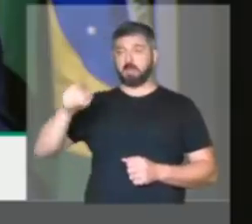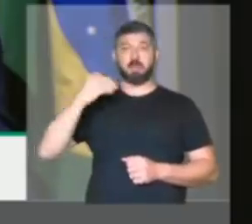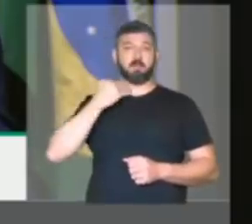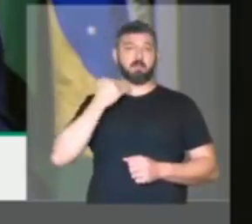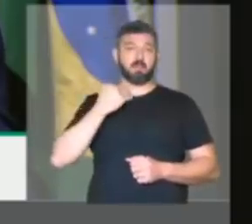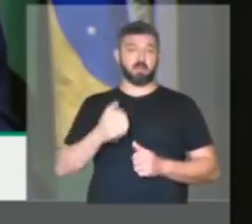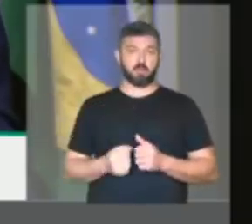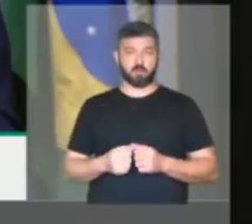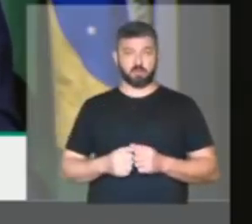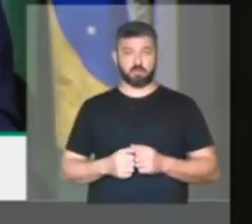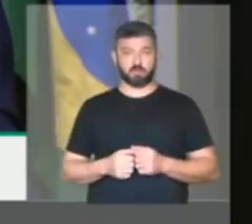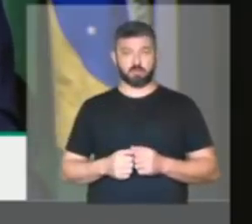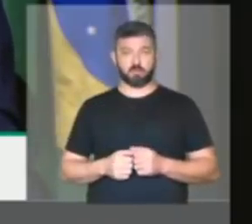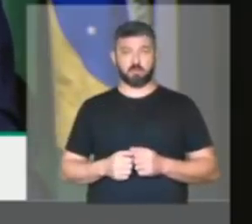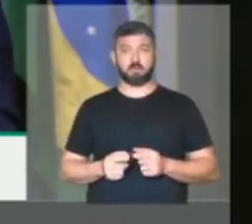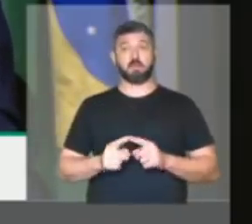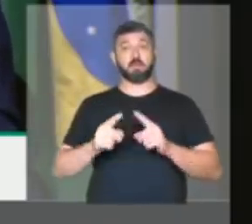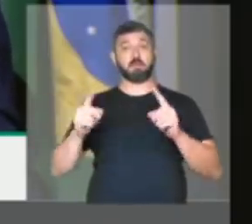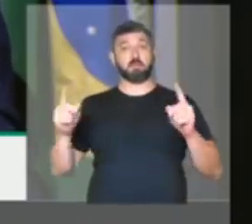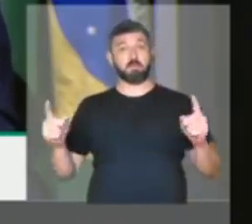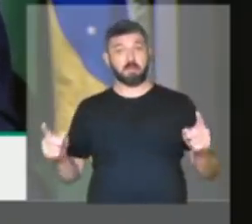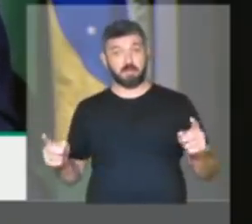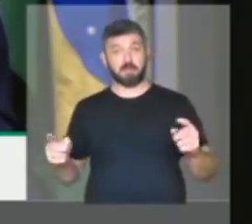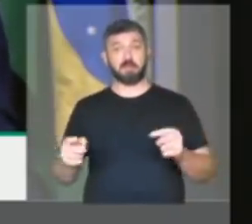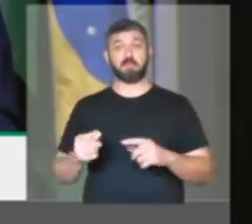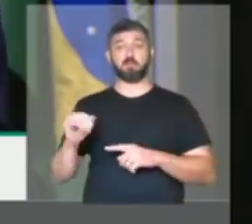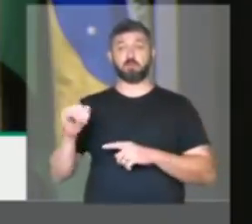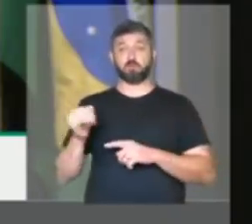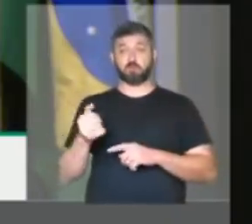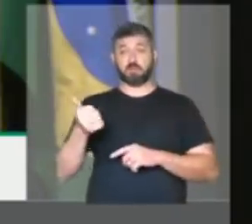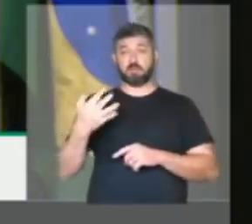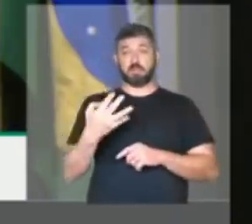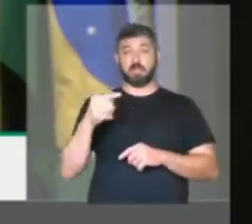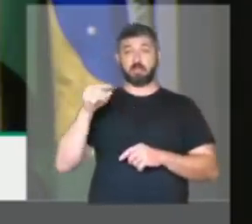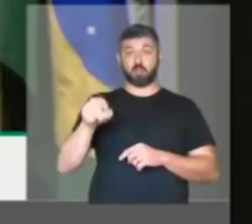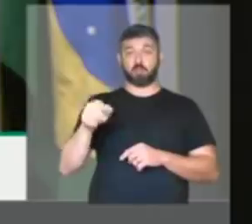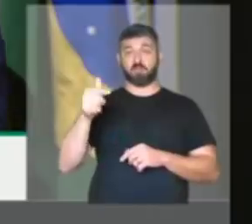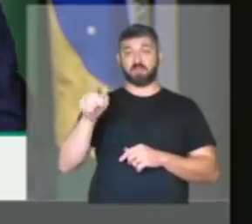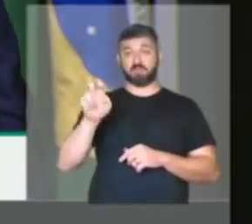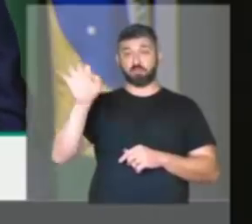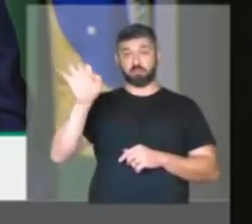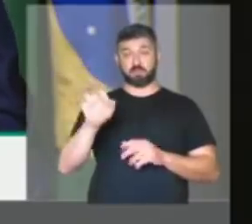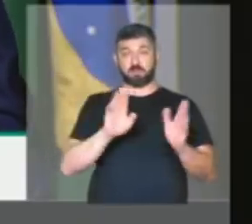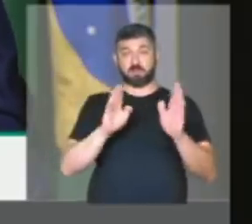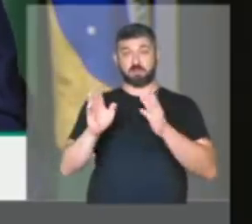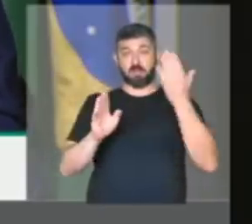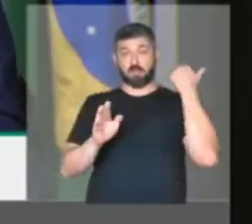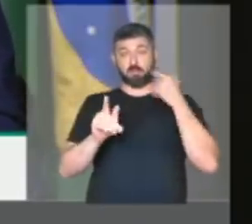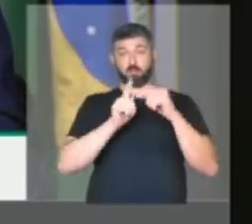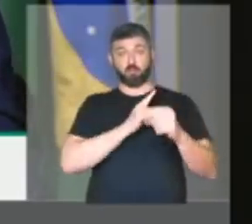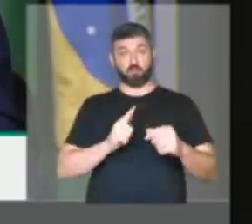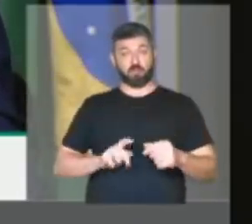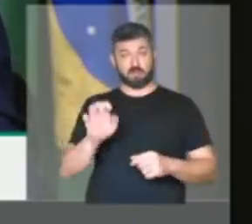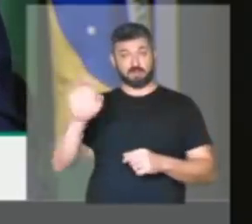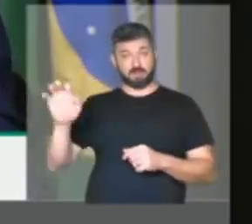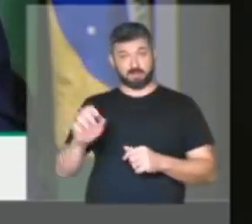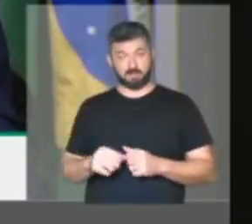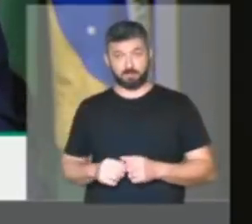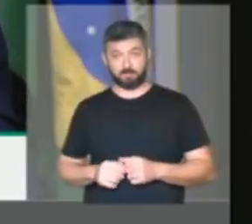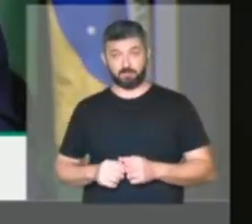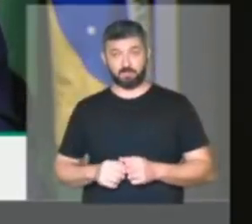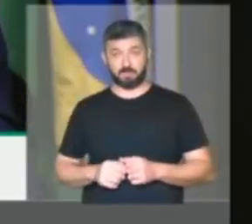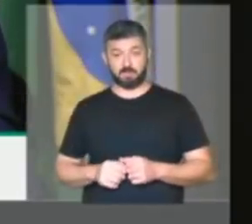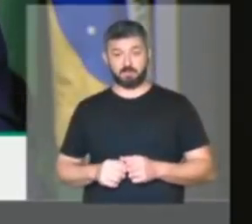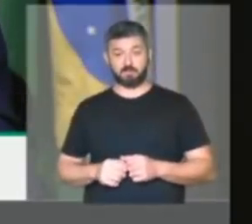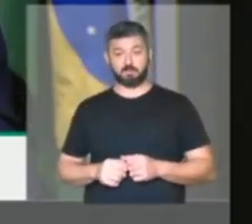para os bancos, em contraposição aos juros de 14,25% dos governos oposicionistas. A PEC do